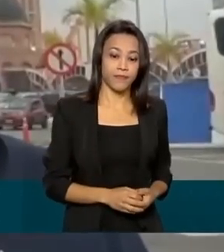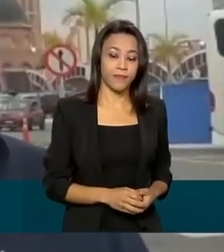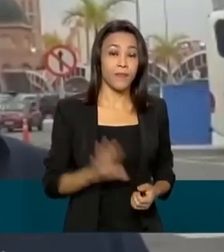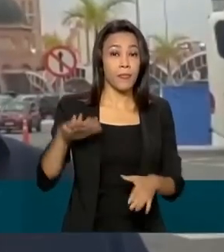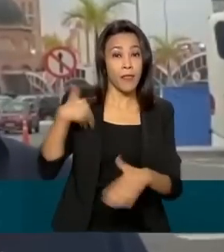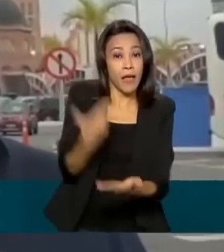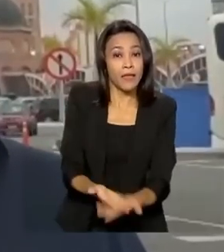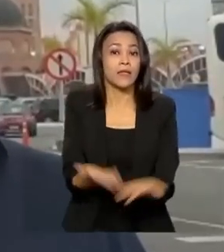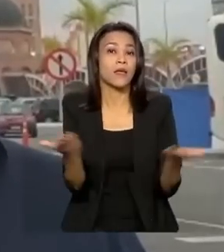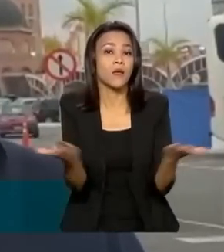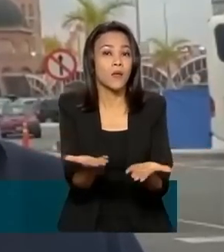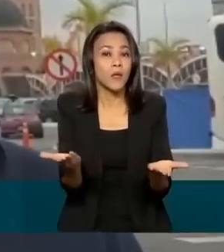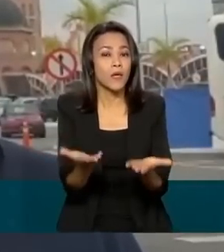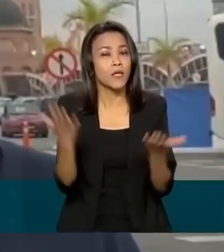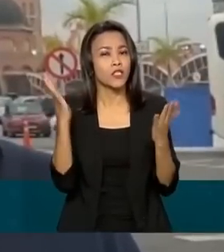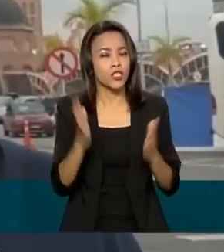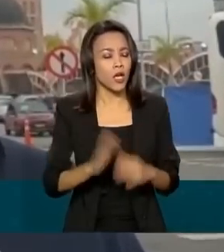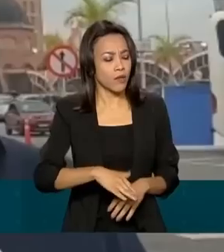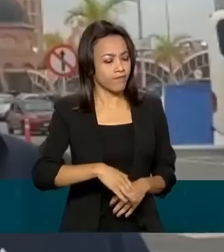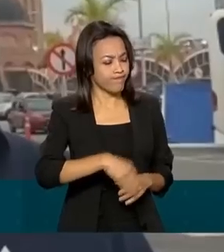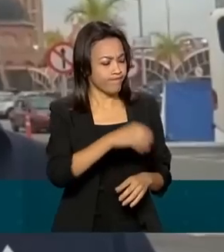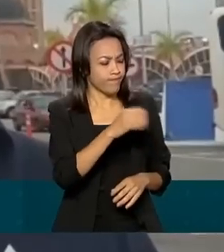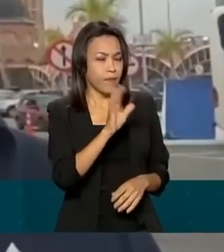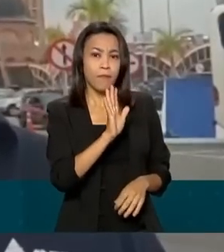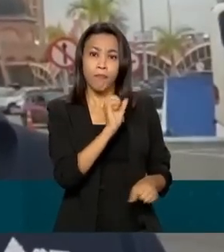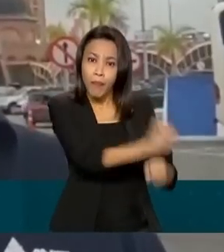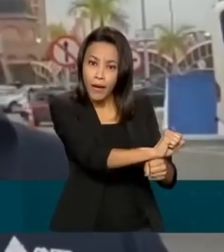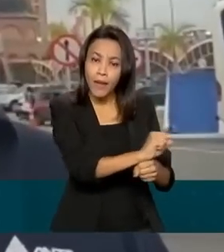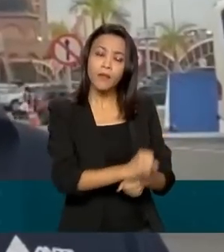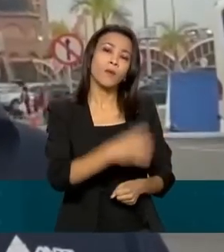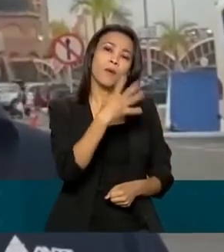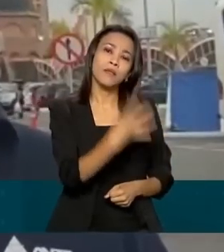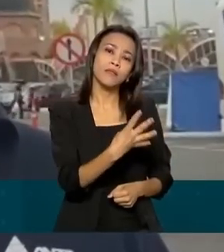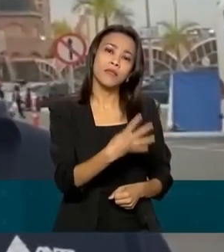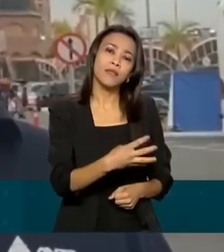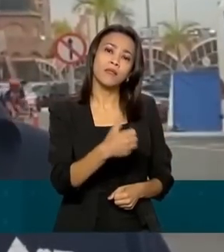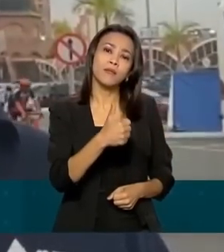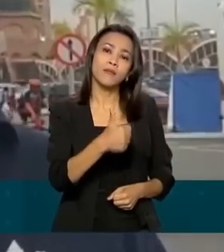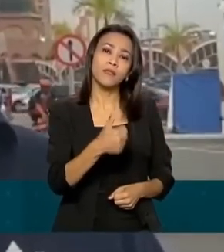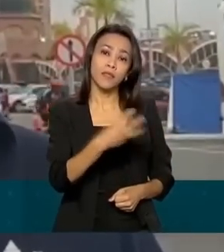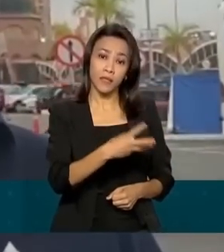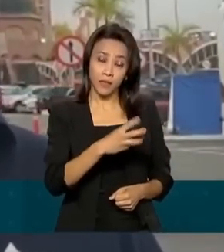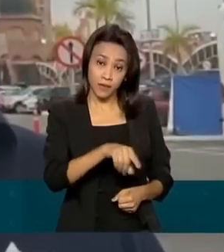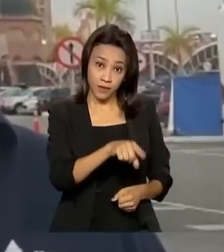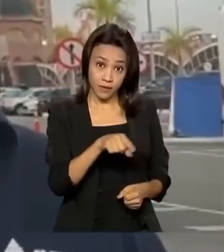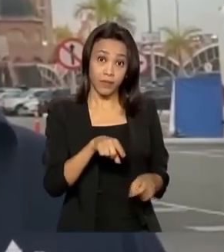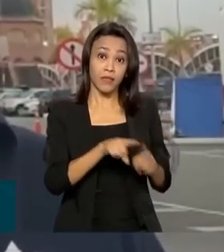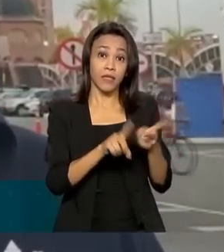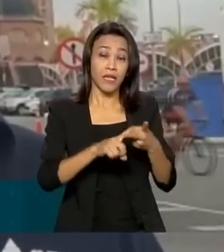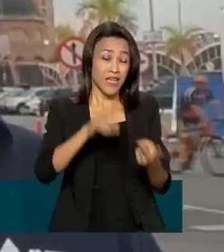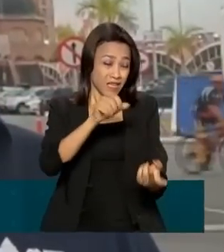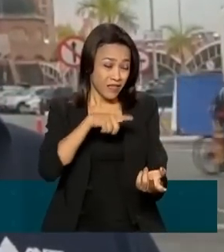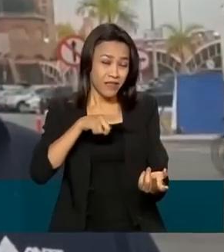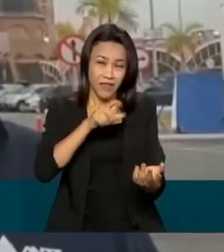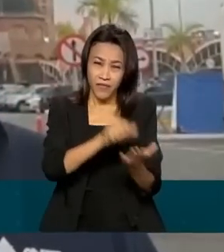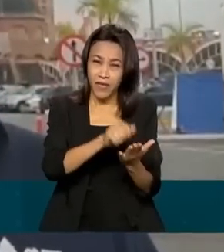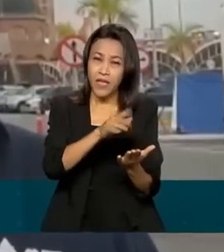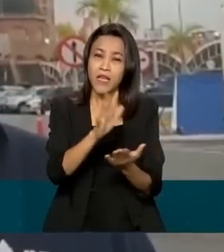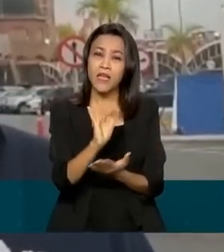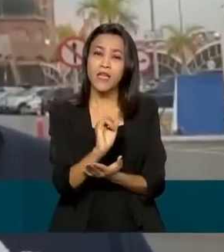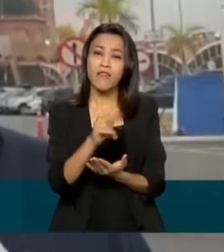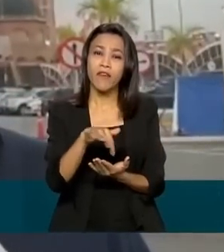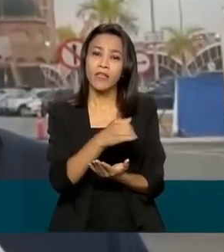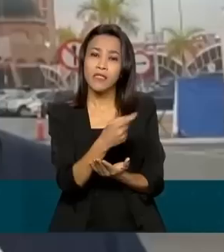Até o momento, foram abordados 403 veículos, lavrados 133 autos de infração e realizados 40